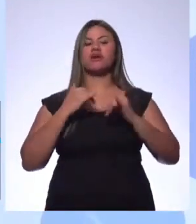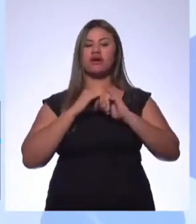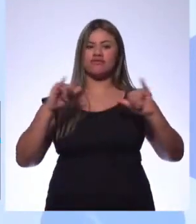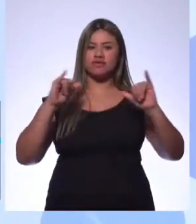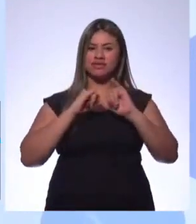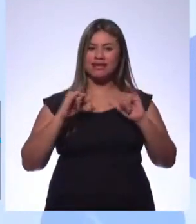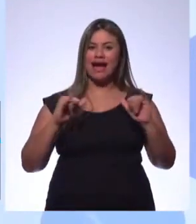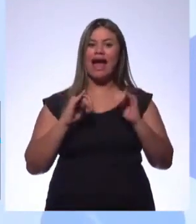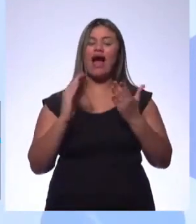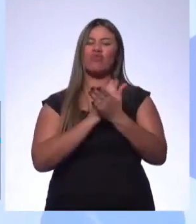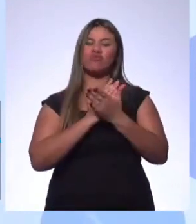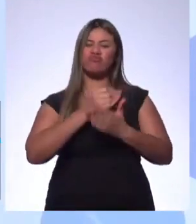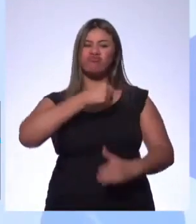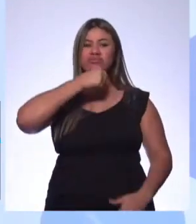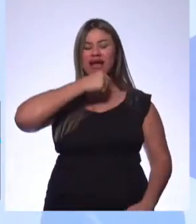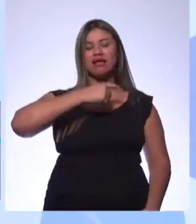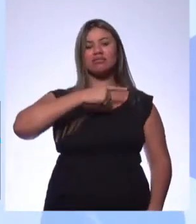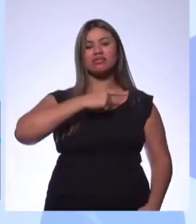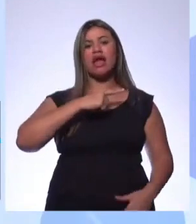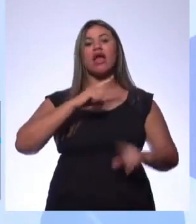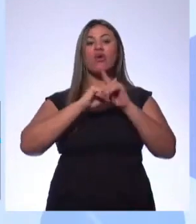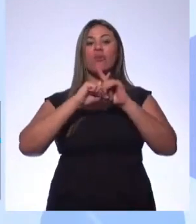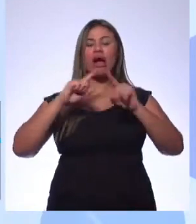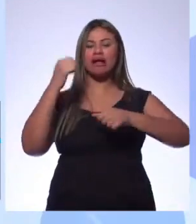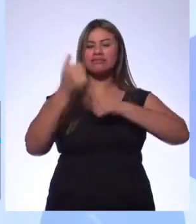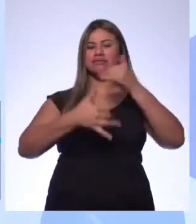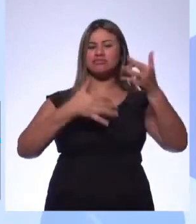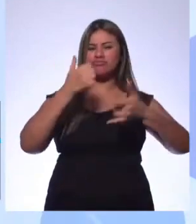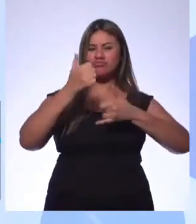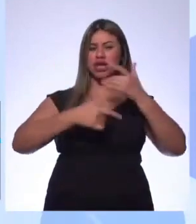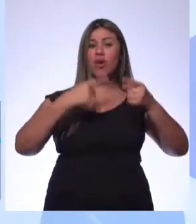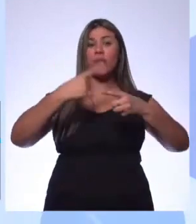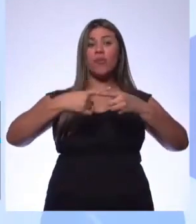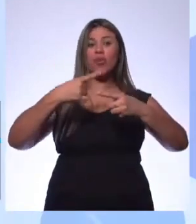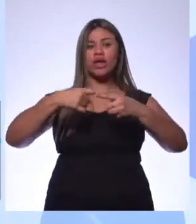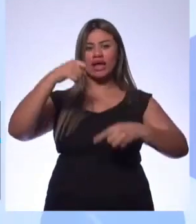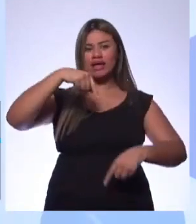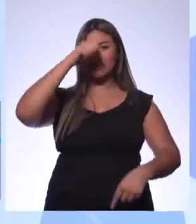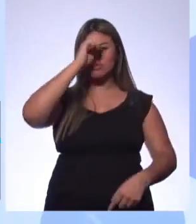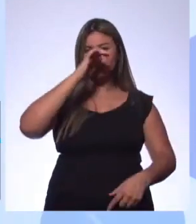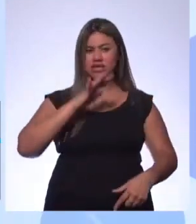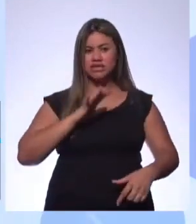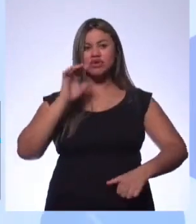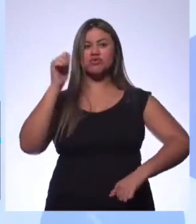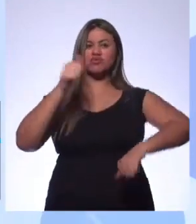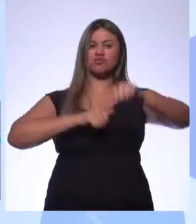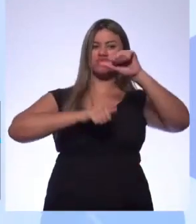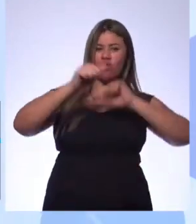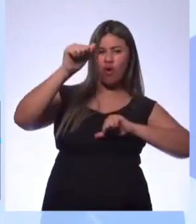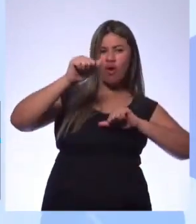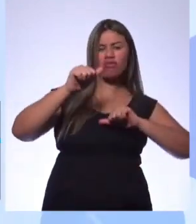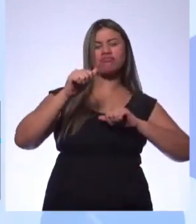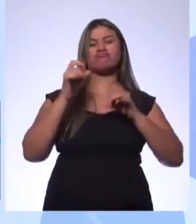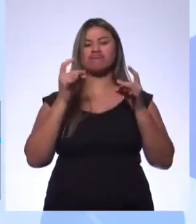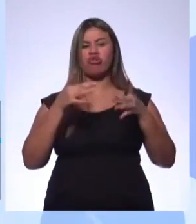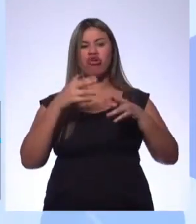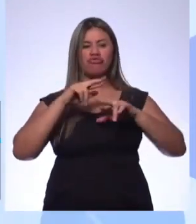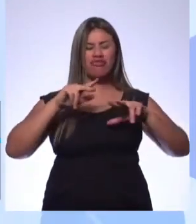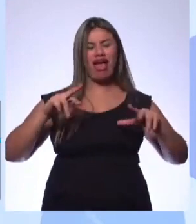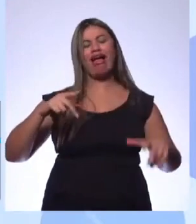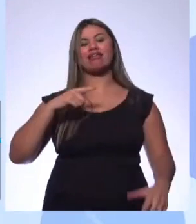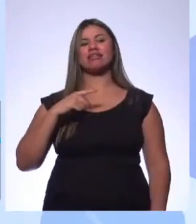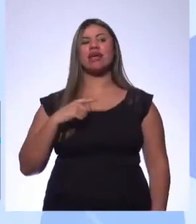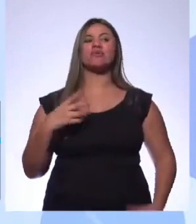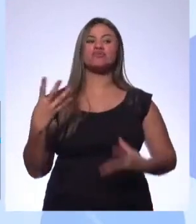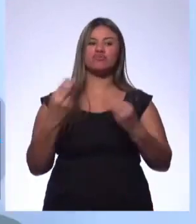certos aspectos, mas a parte de explicação do porquê do Brasil ser desse jeito está lá. Então leiam. O pessoal está